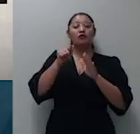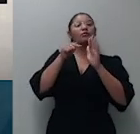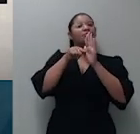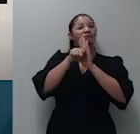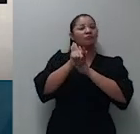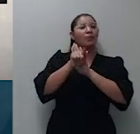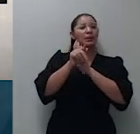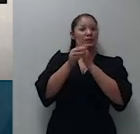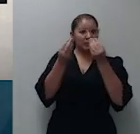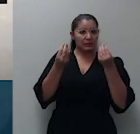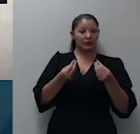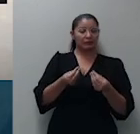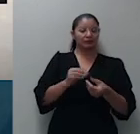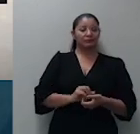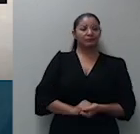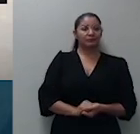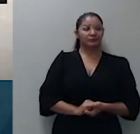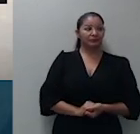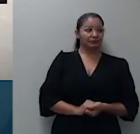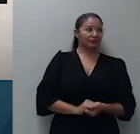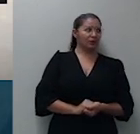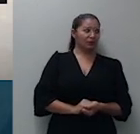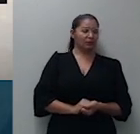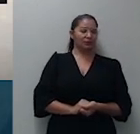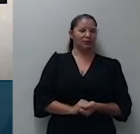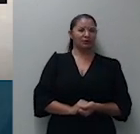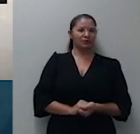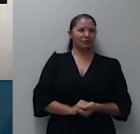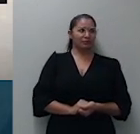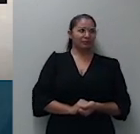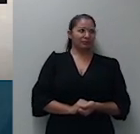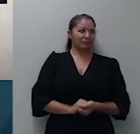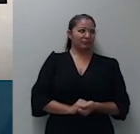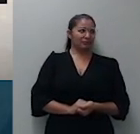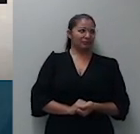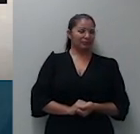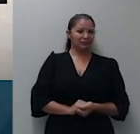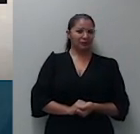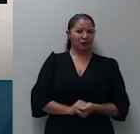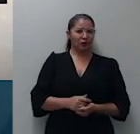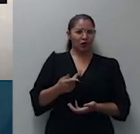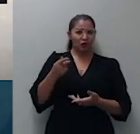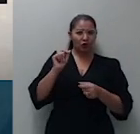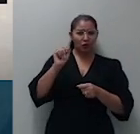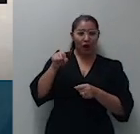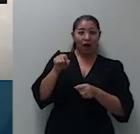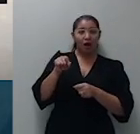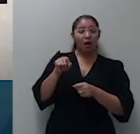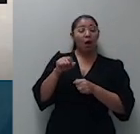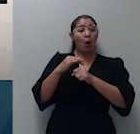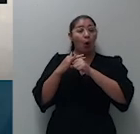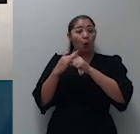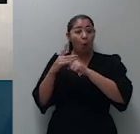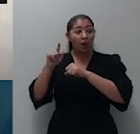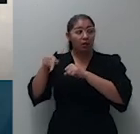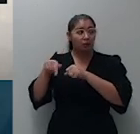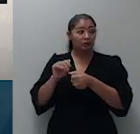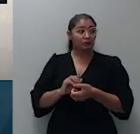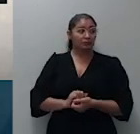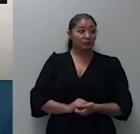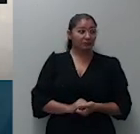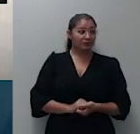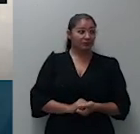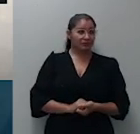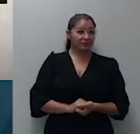segurados e que já que a doença laboral é equipada a acidente de trabalho para